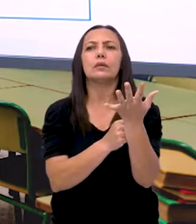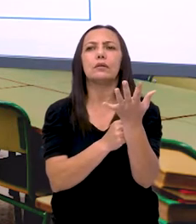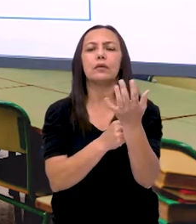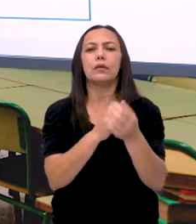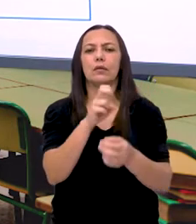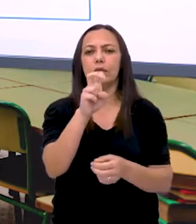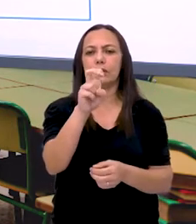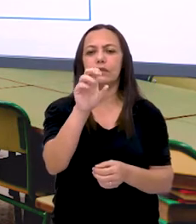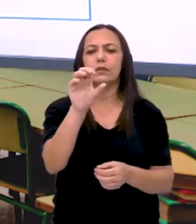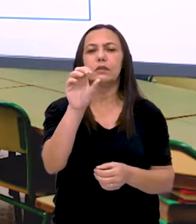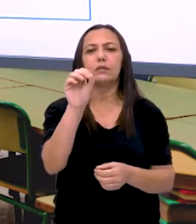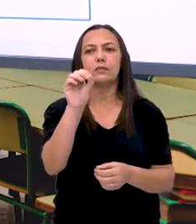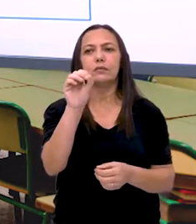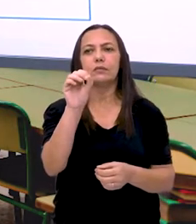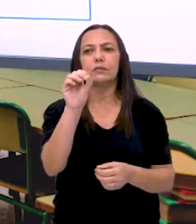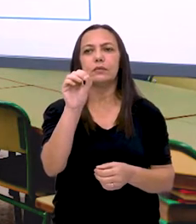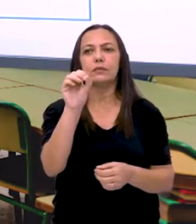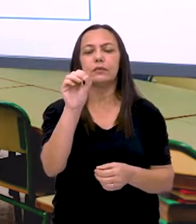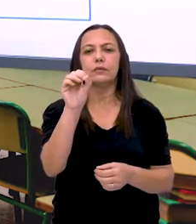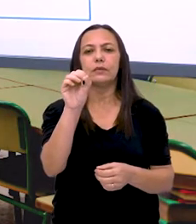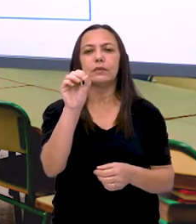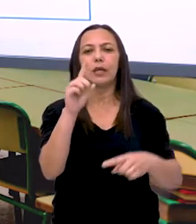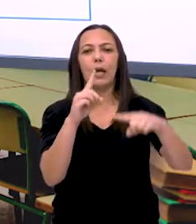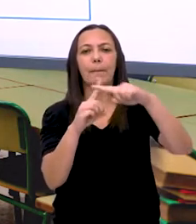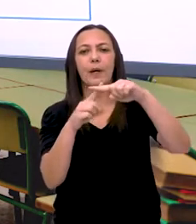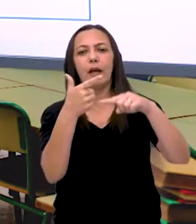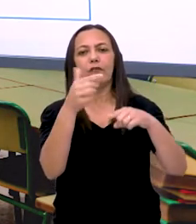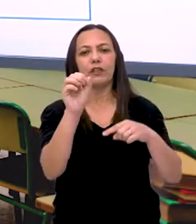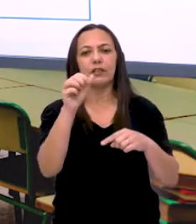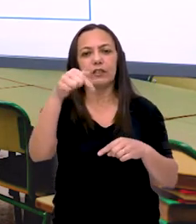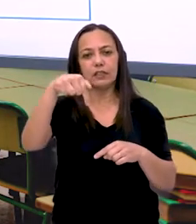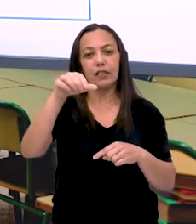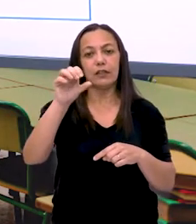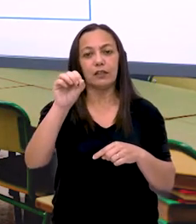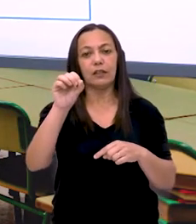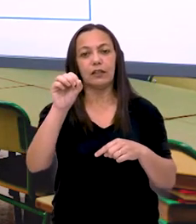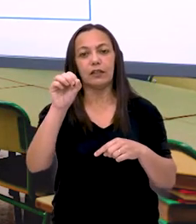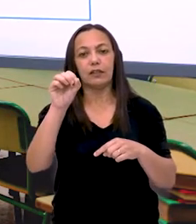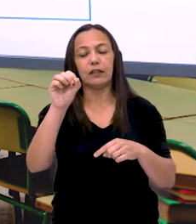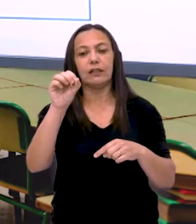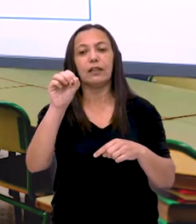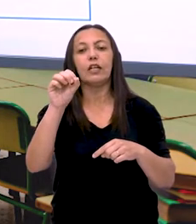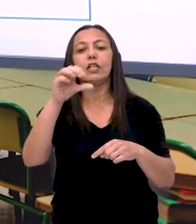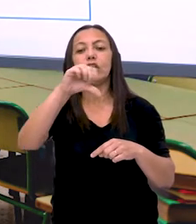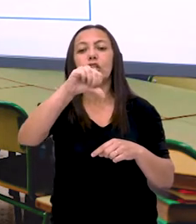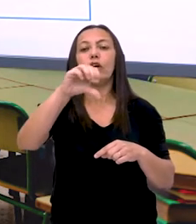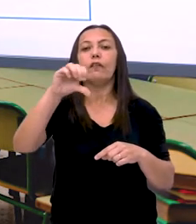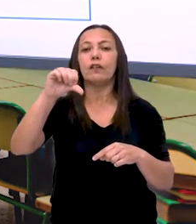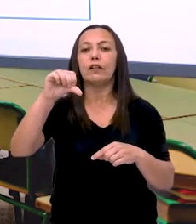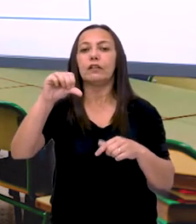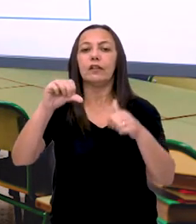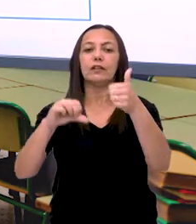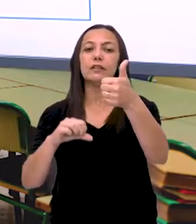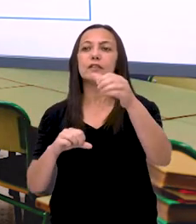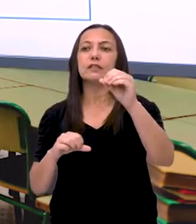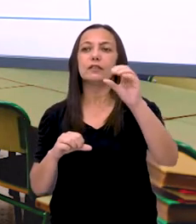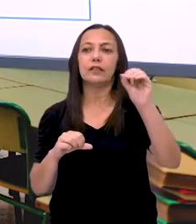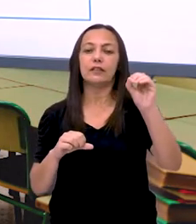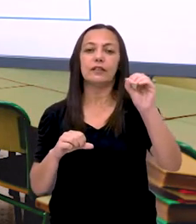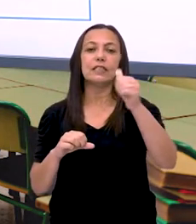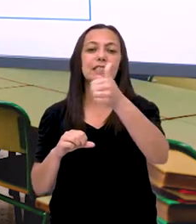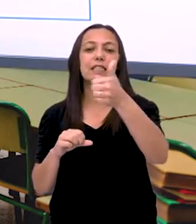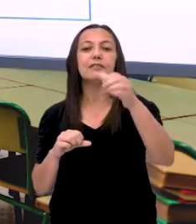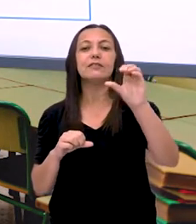descobre, ó. Cinquenta. Com vinte e setenta. Vinte e noventa. Cem.